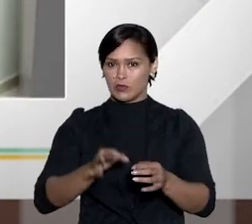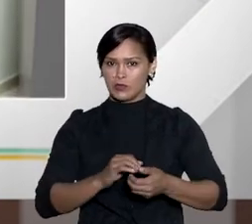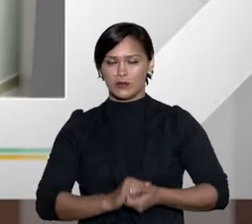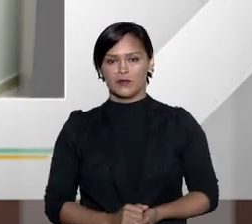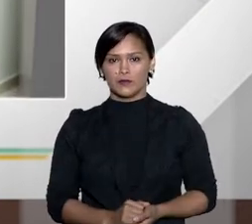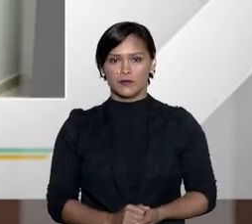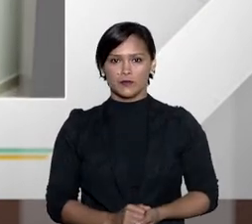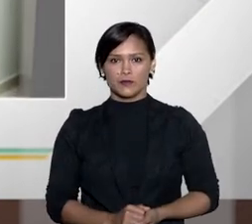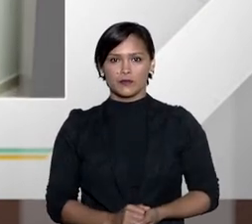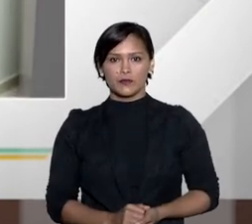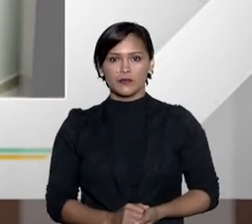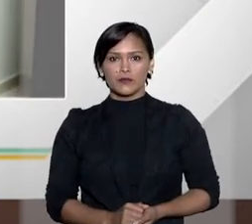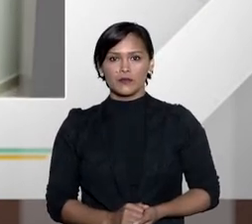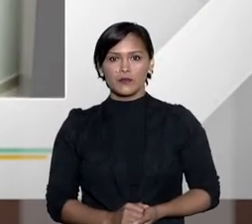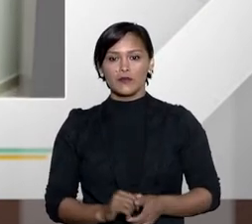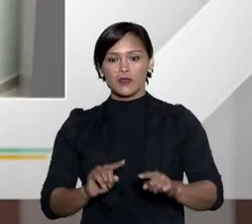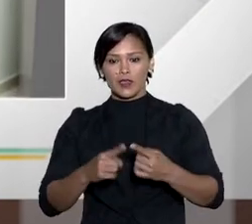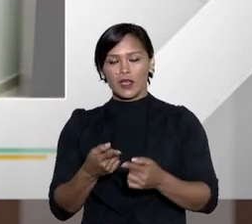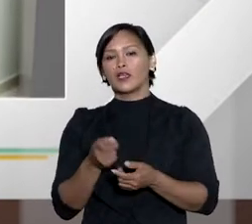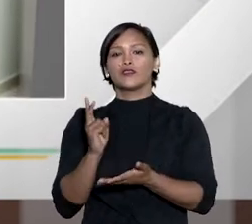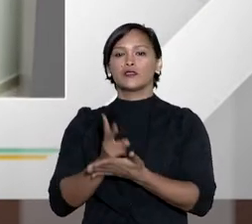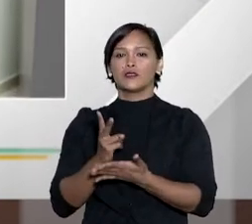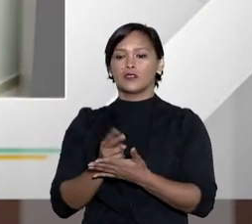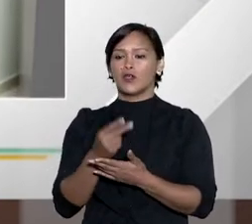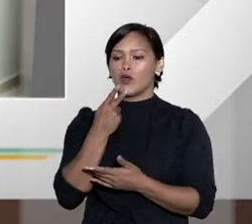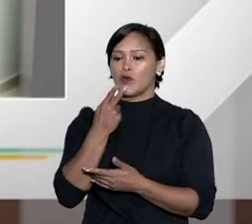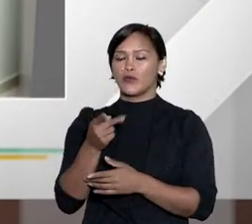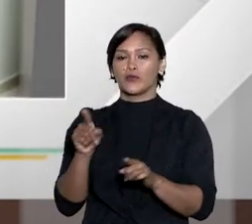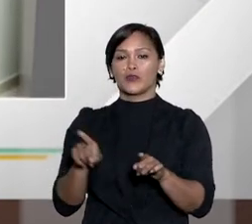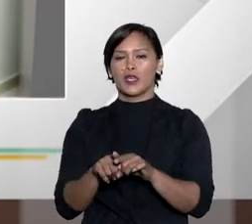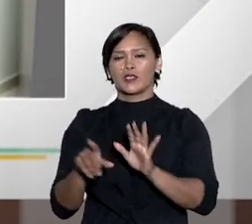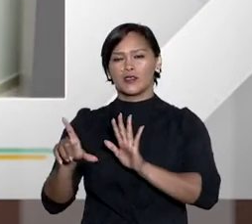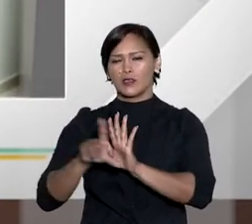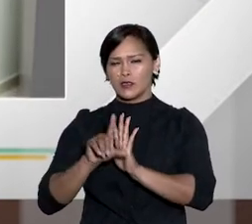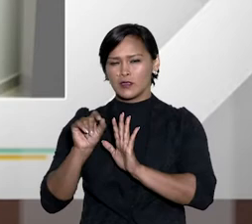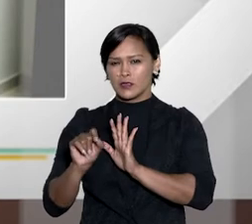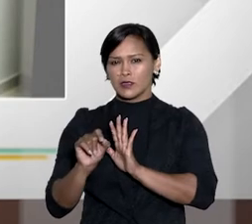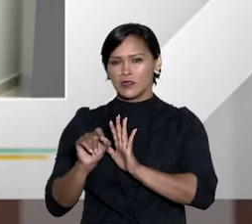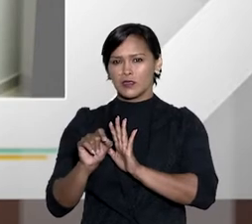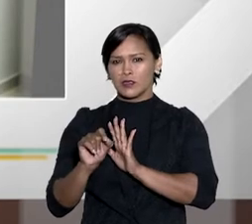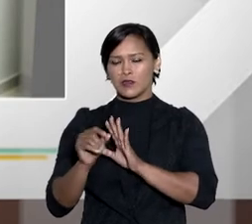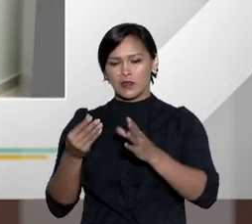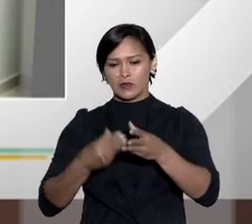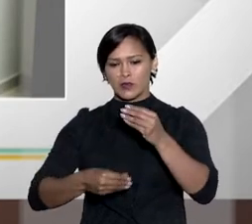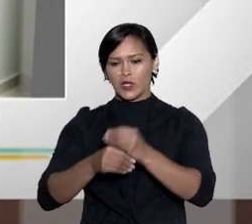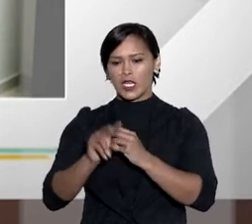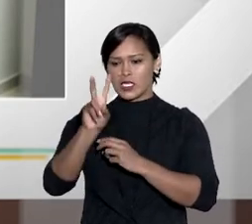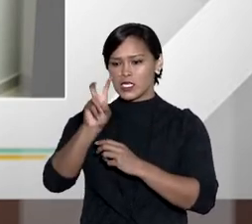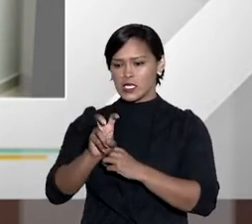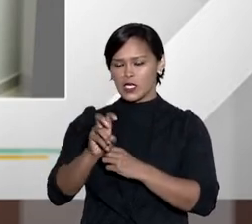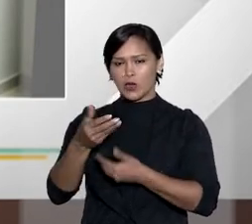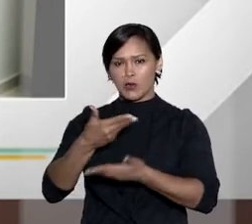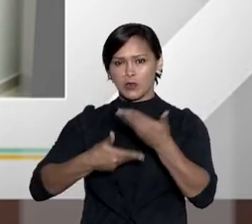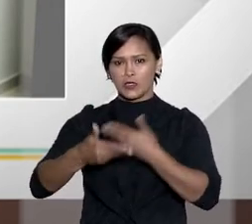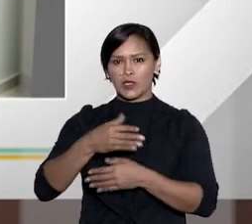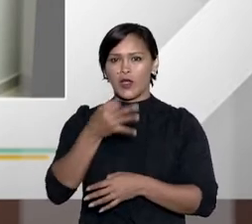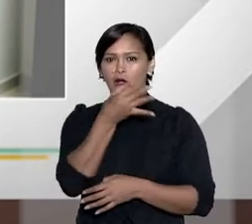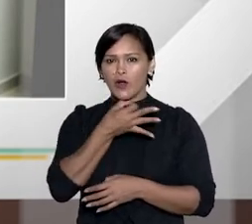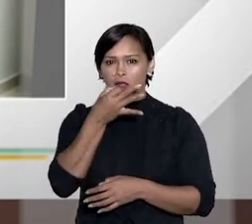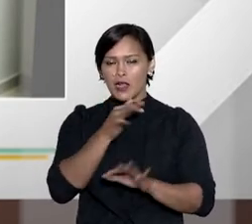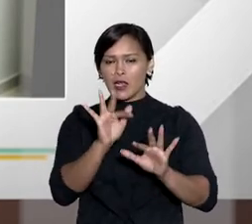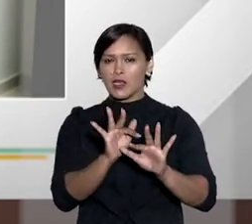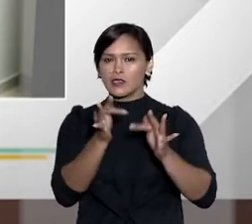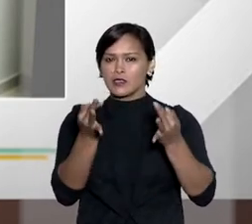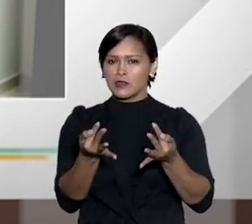Ainda com o senhor, doutor Alexandre, essa legislação, ela elenca cinco princípios, oralidade, simplicidade, economia